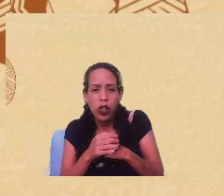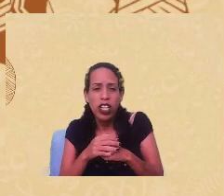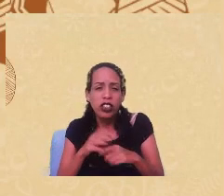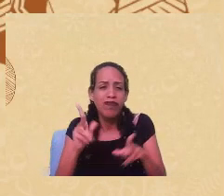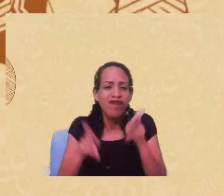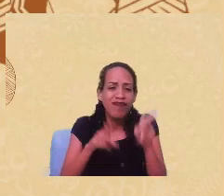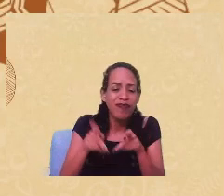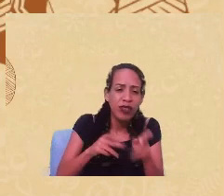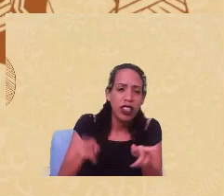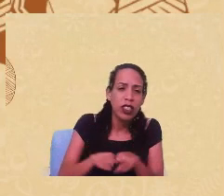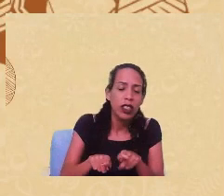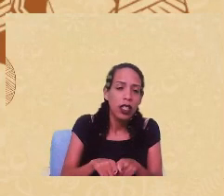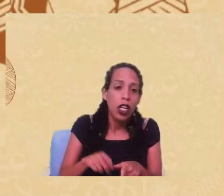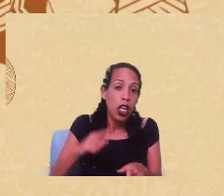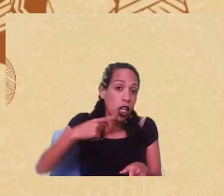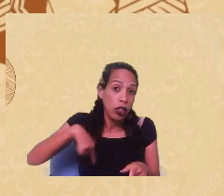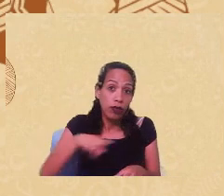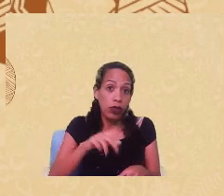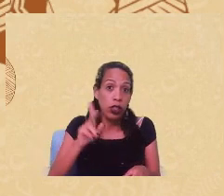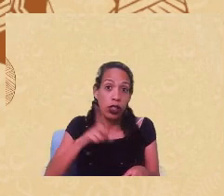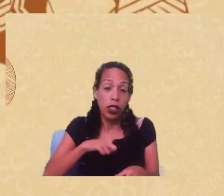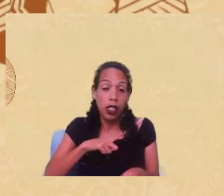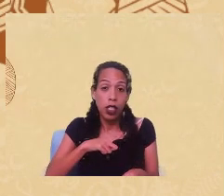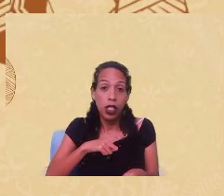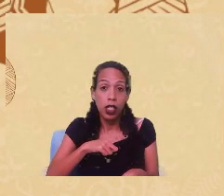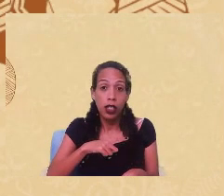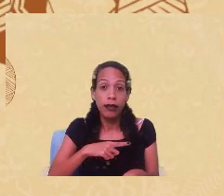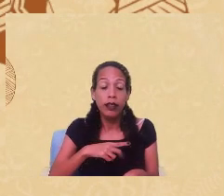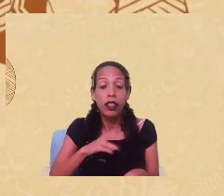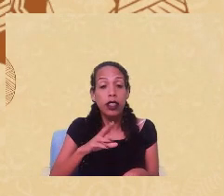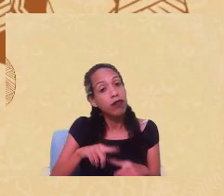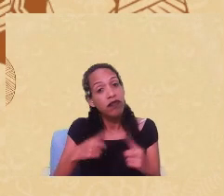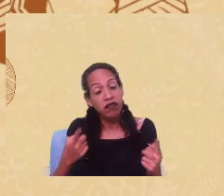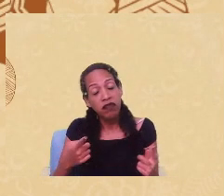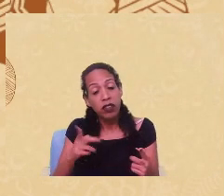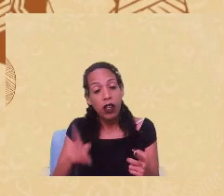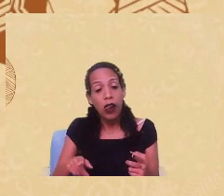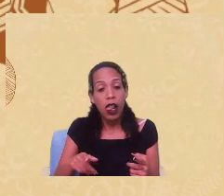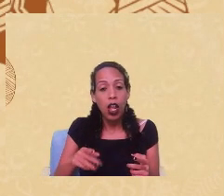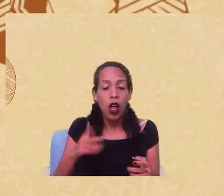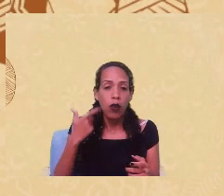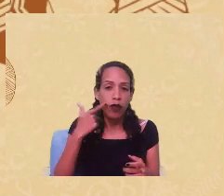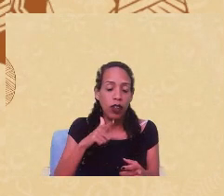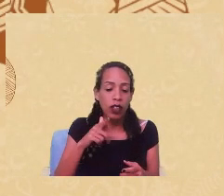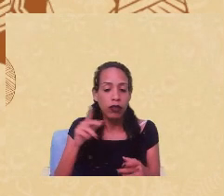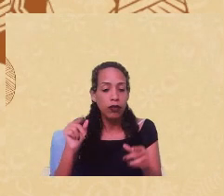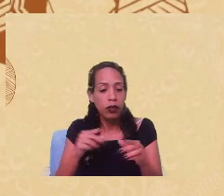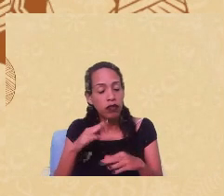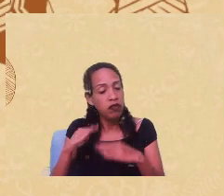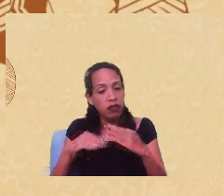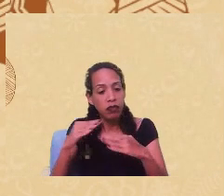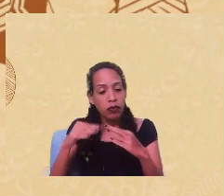uma suposta autoridade desses sujeitos, né, enfim, considerados cânones, pais e etc.